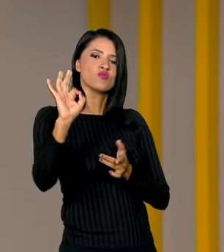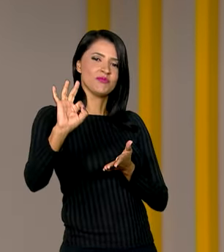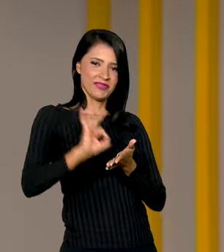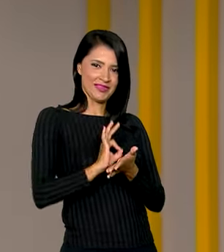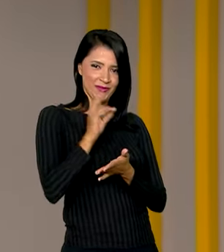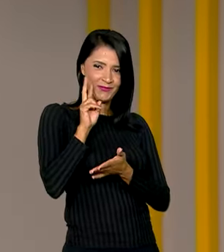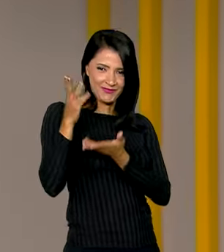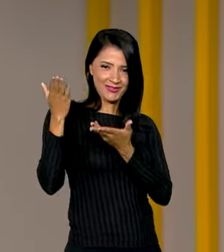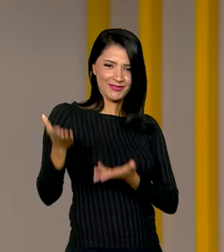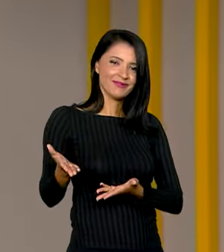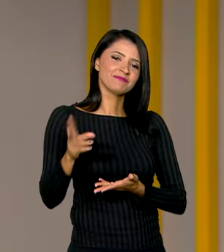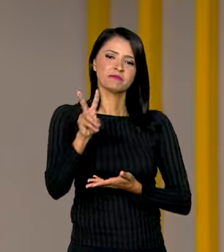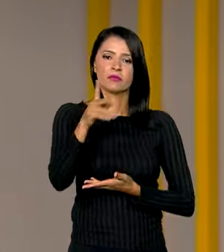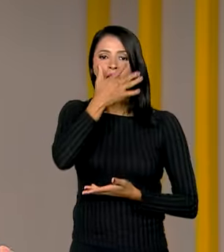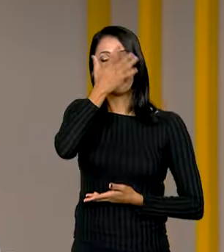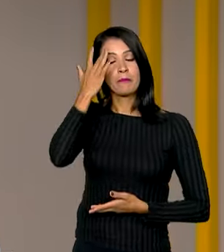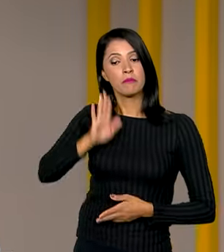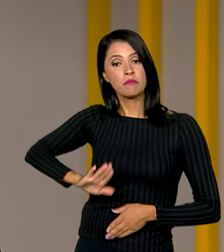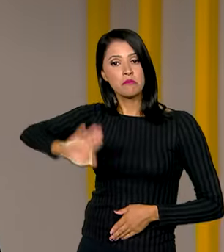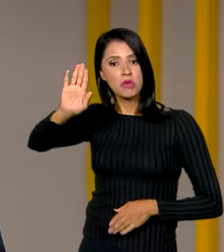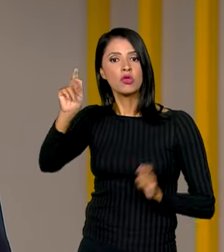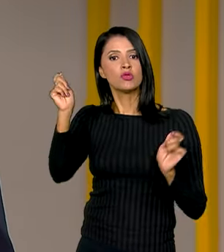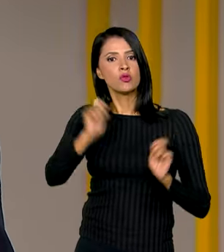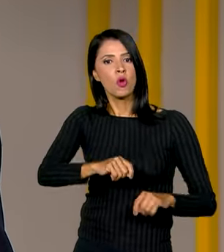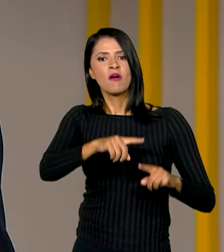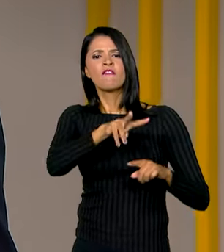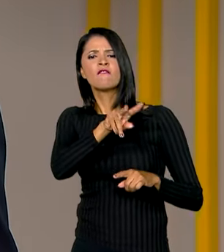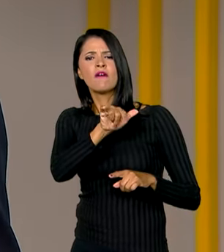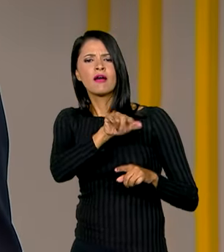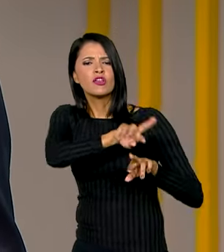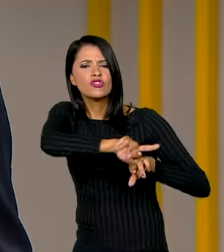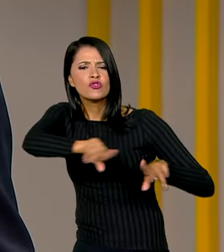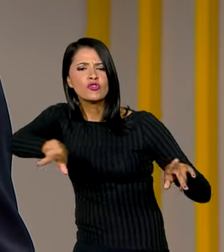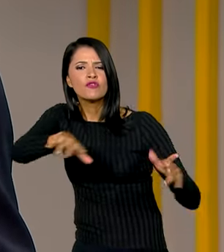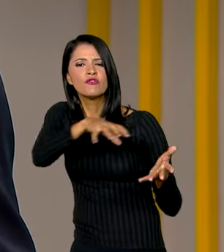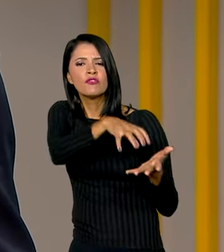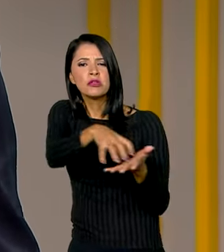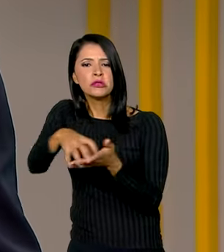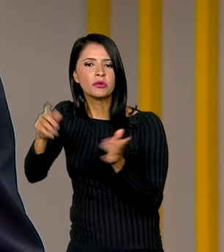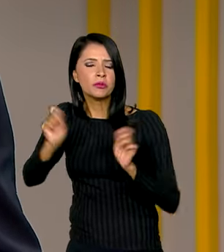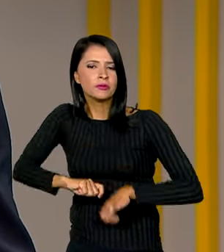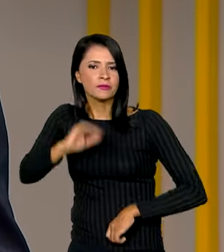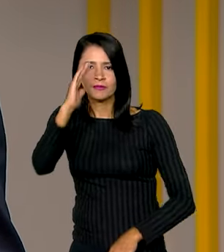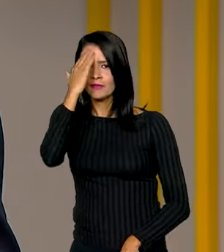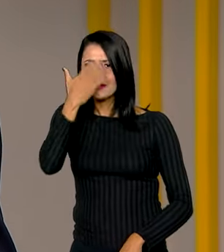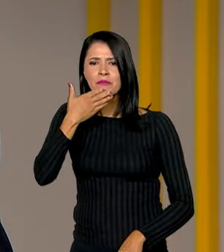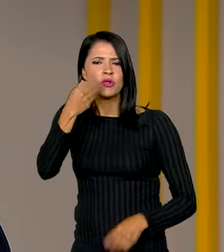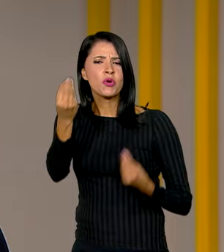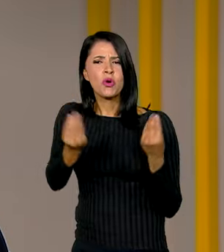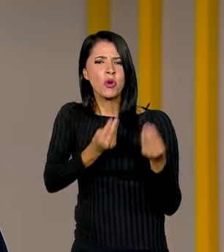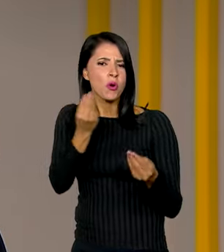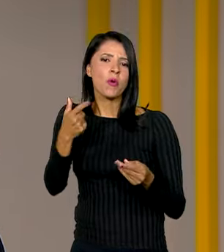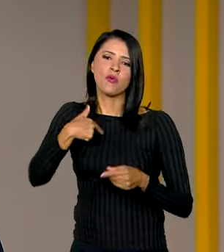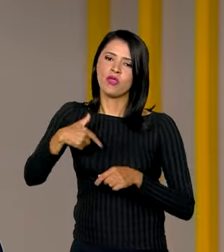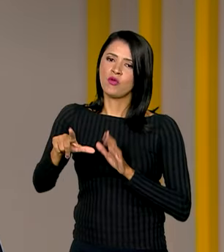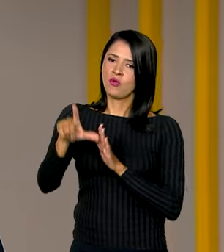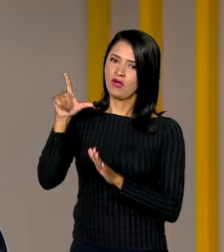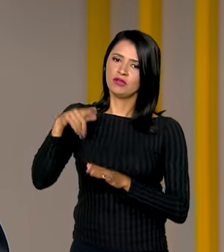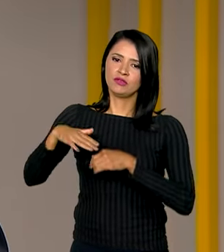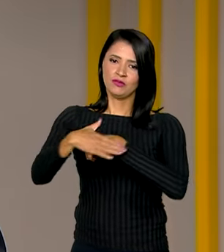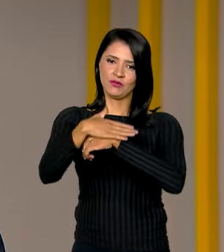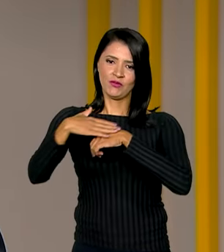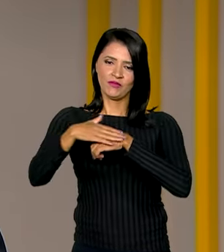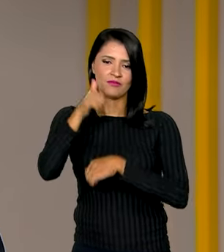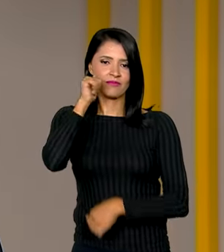nós vemos aí, o candidato concorre a vagas de diferentes órgãos. E para entender melhor como isso vai funcionar, eu conversei mais cedo